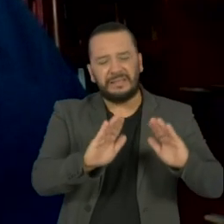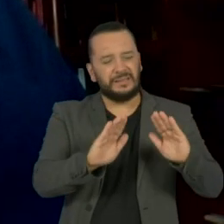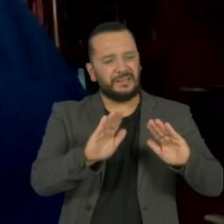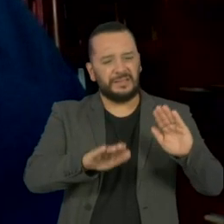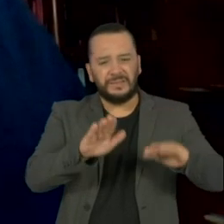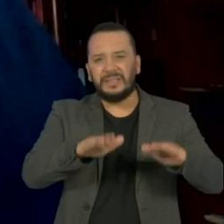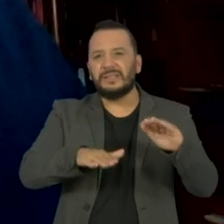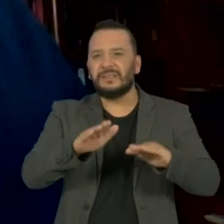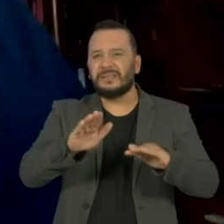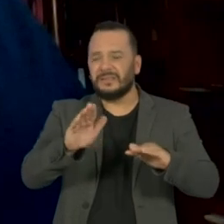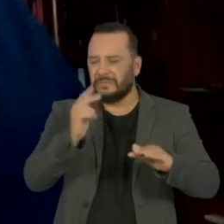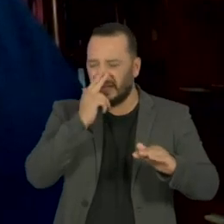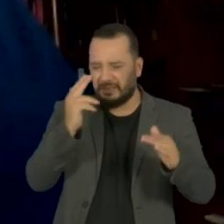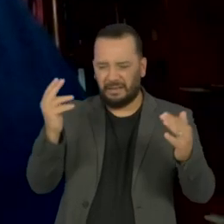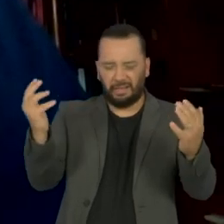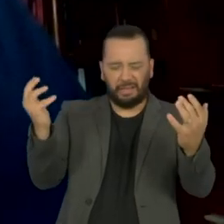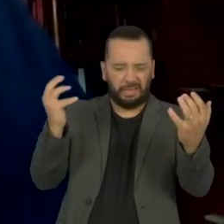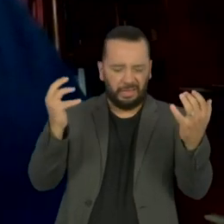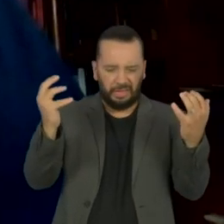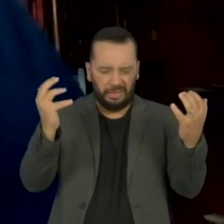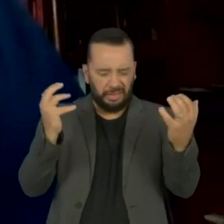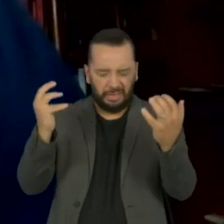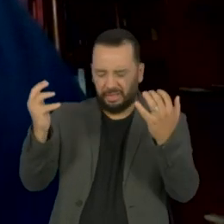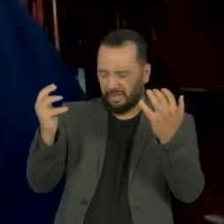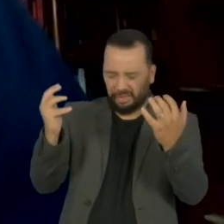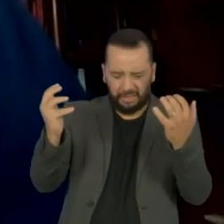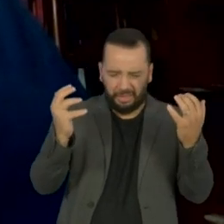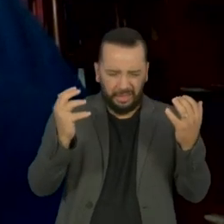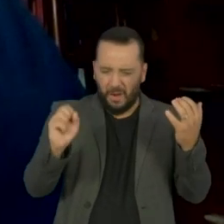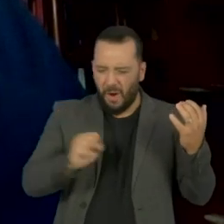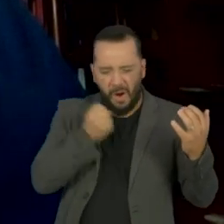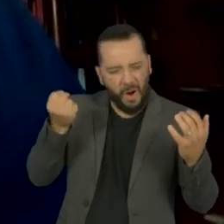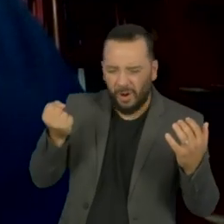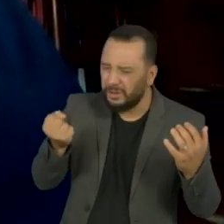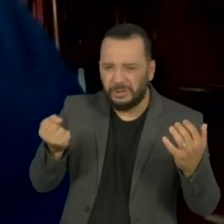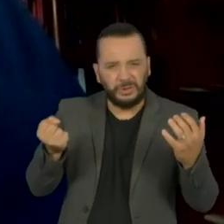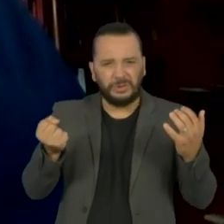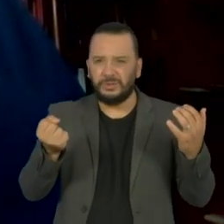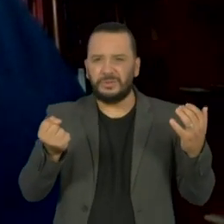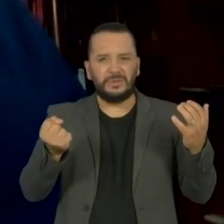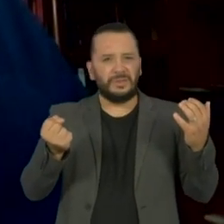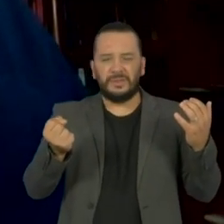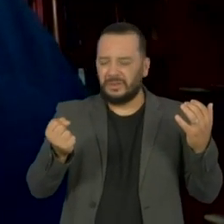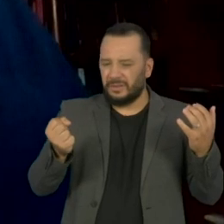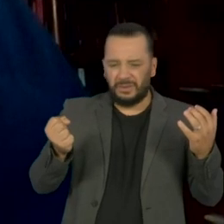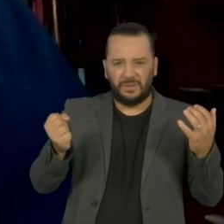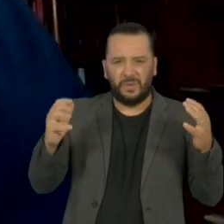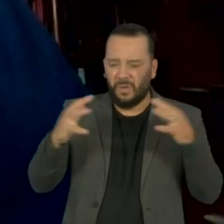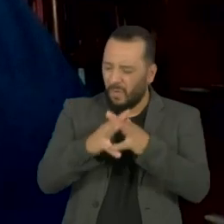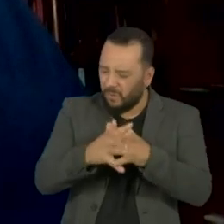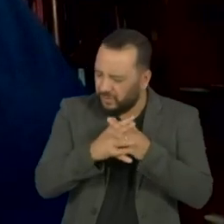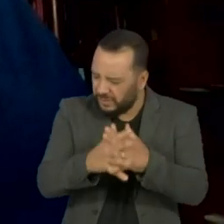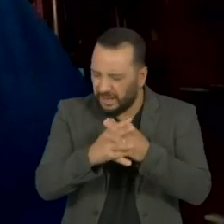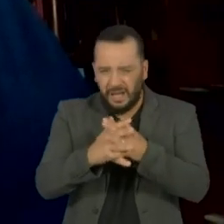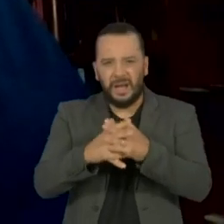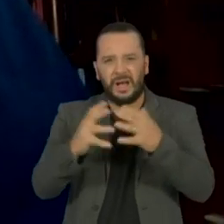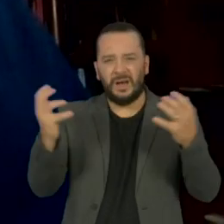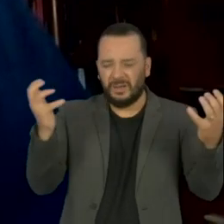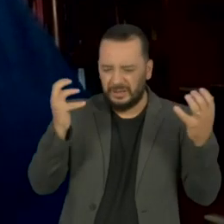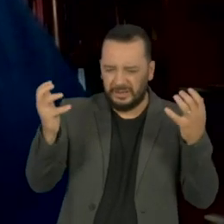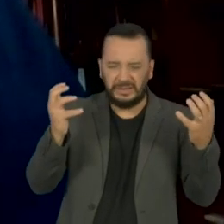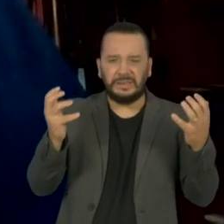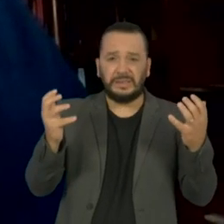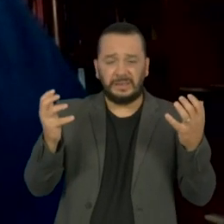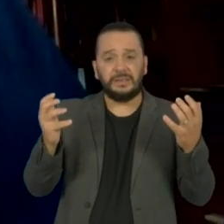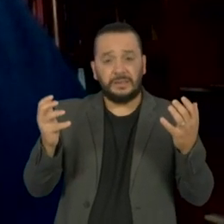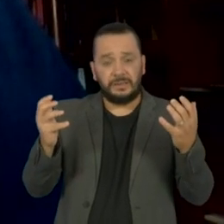produzindo afetos mais na linha do ódio, do ressentimento, do que na linha da humildade